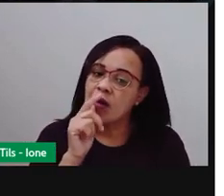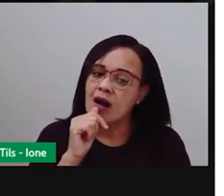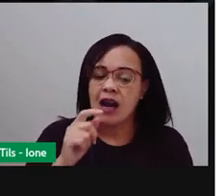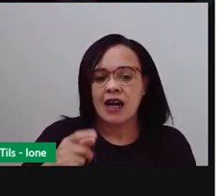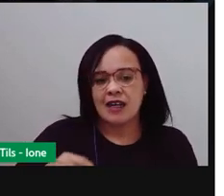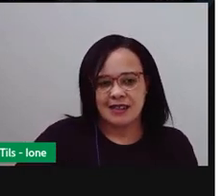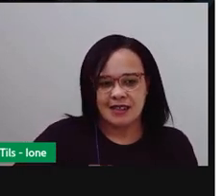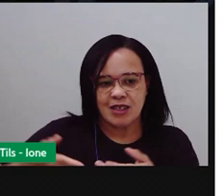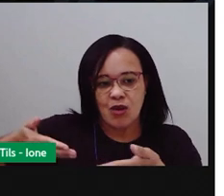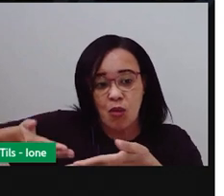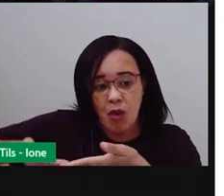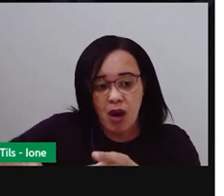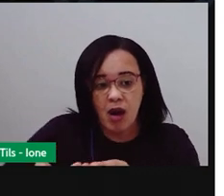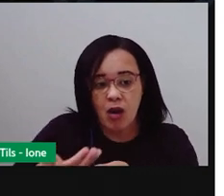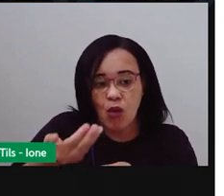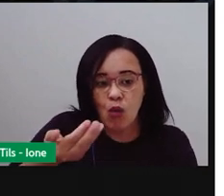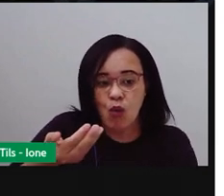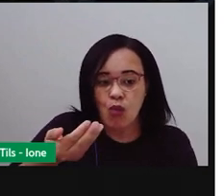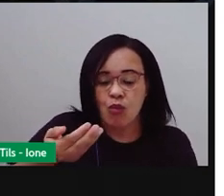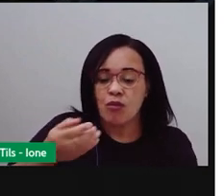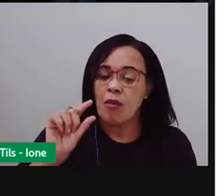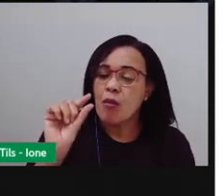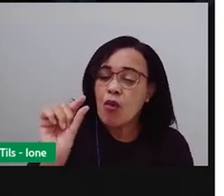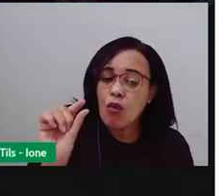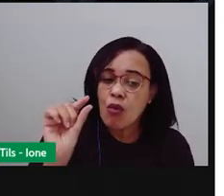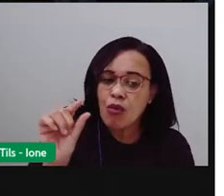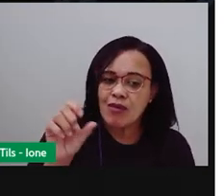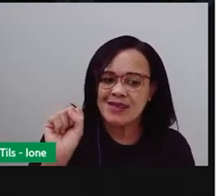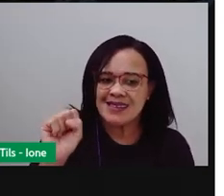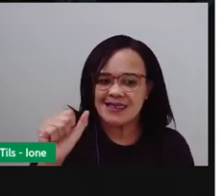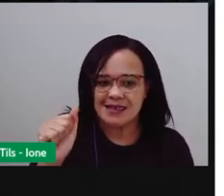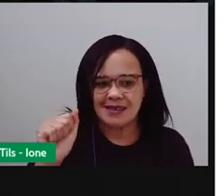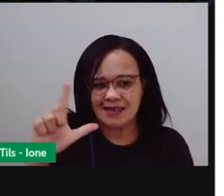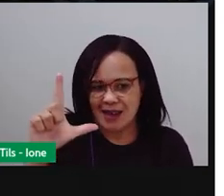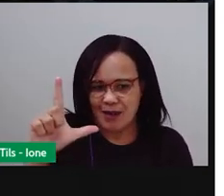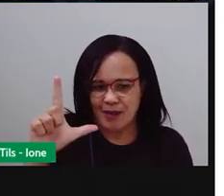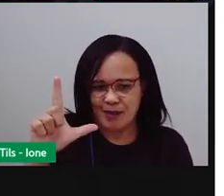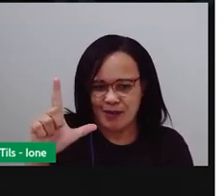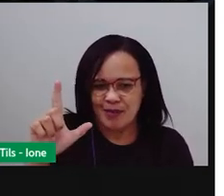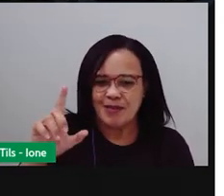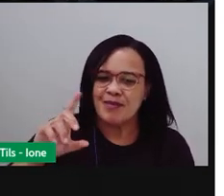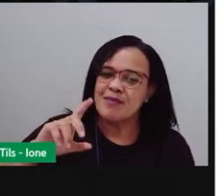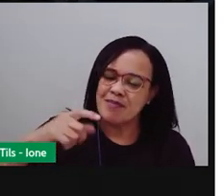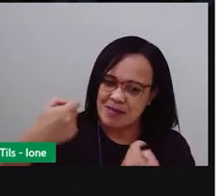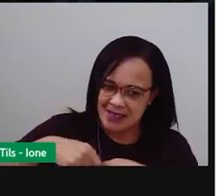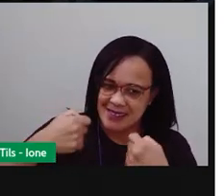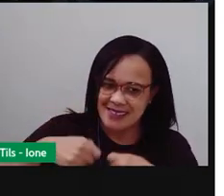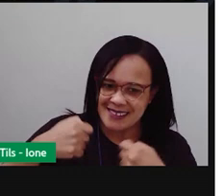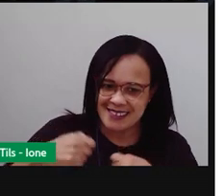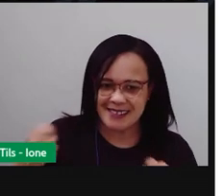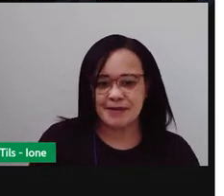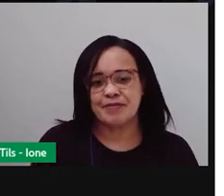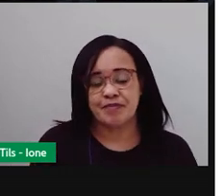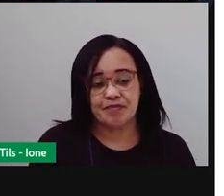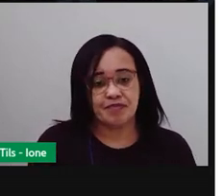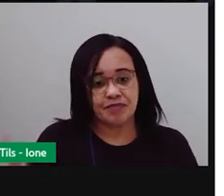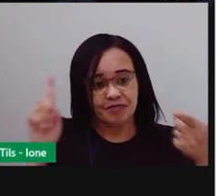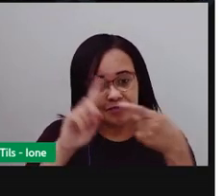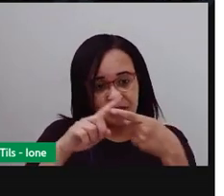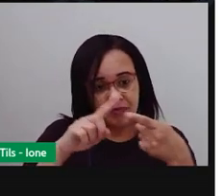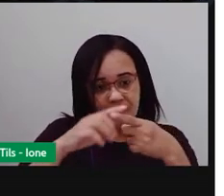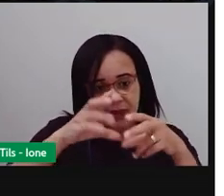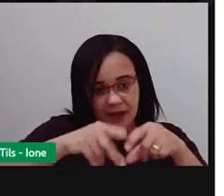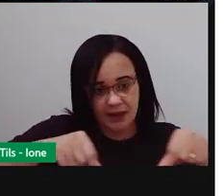colher rasa de sal. Esses são os ingredientes. flocão de